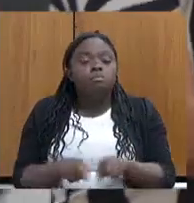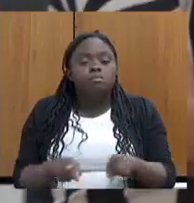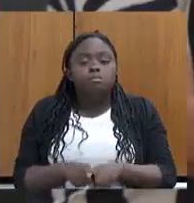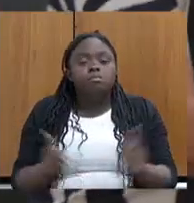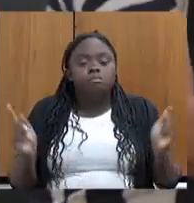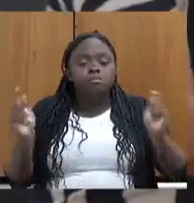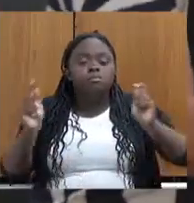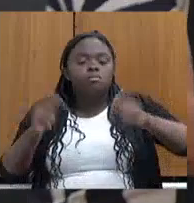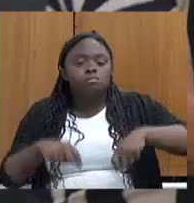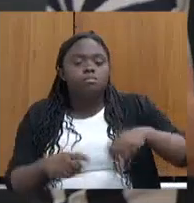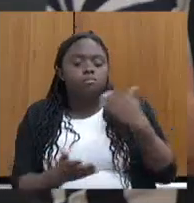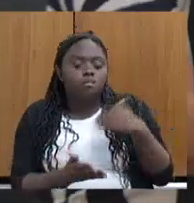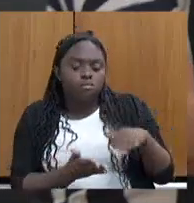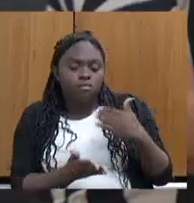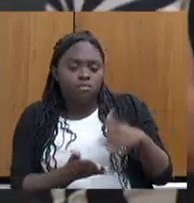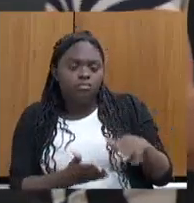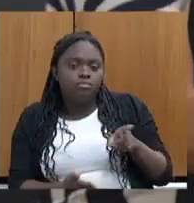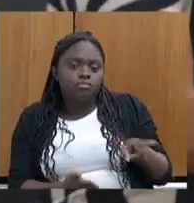dessa secretaria